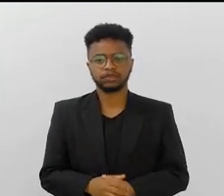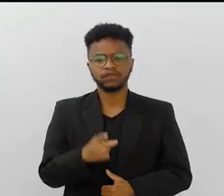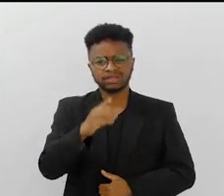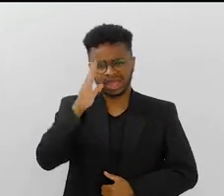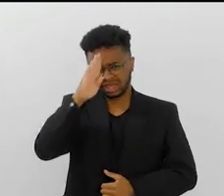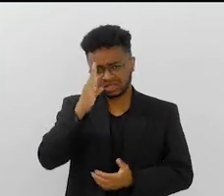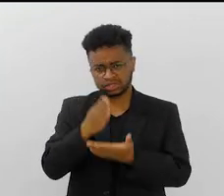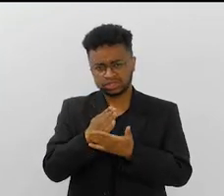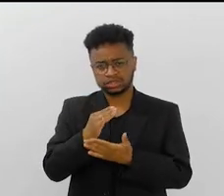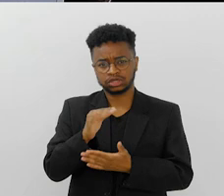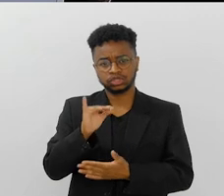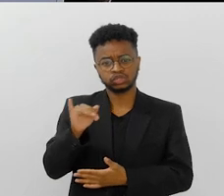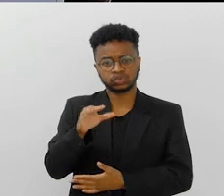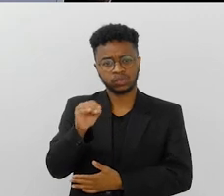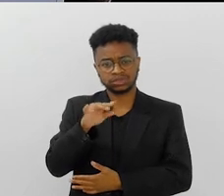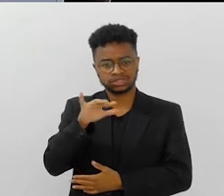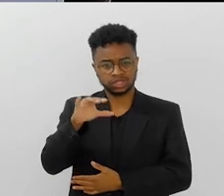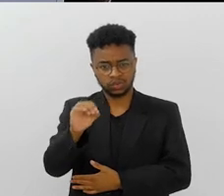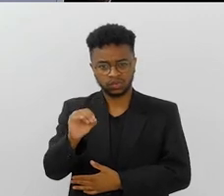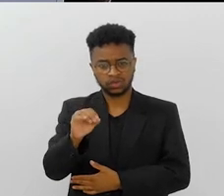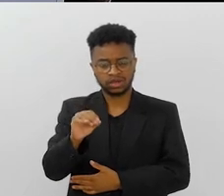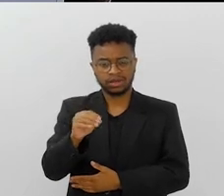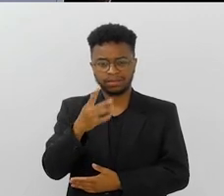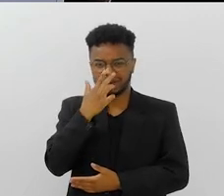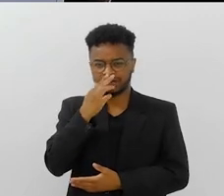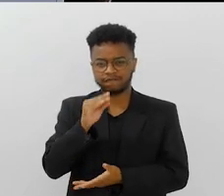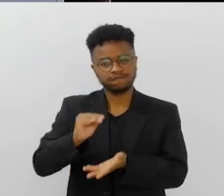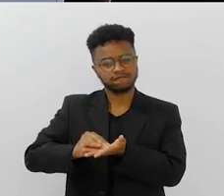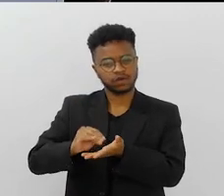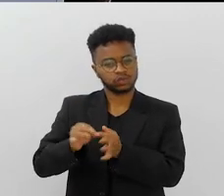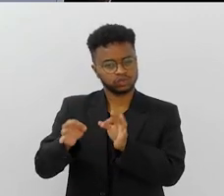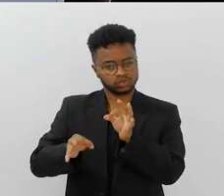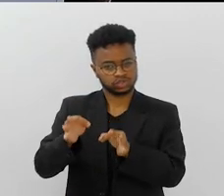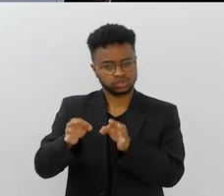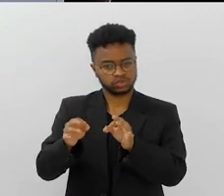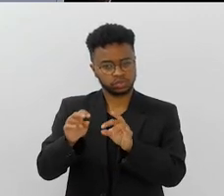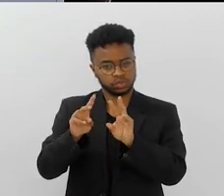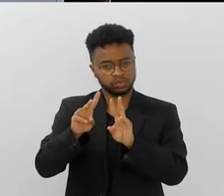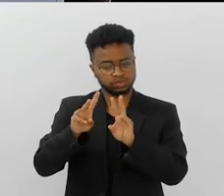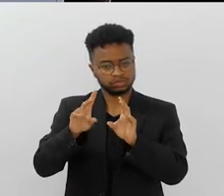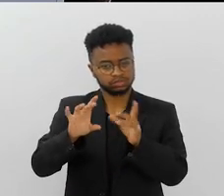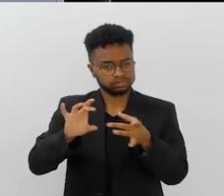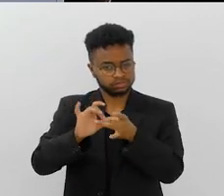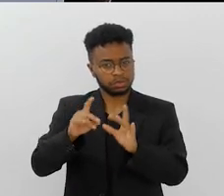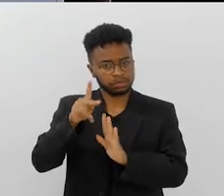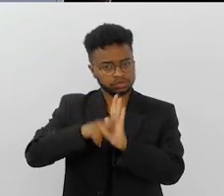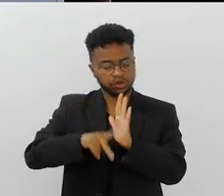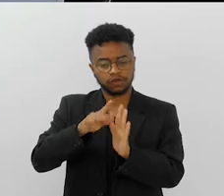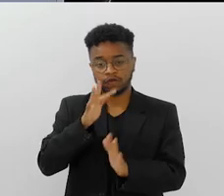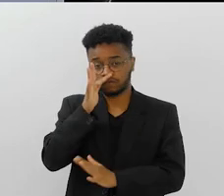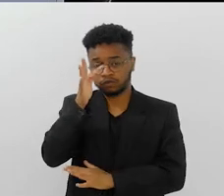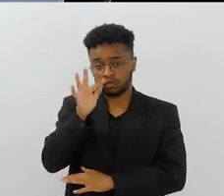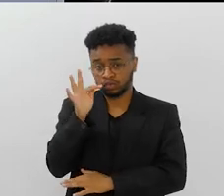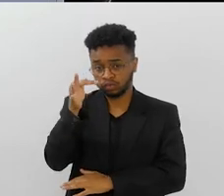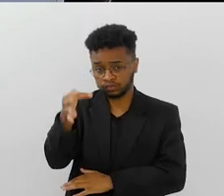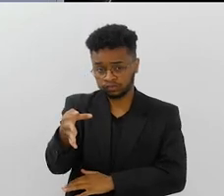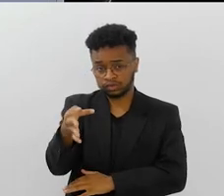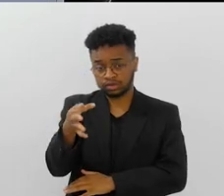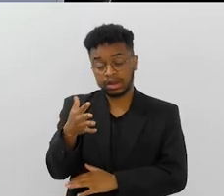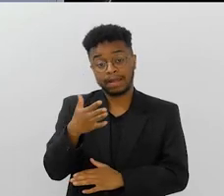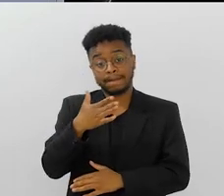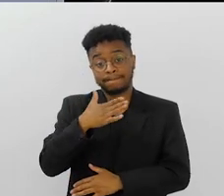O Aidan, você acha que o Joãozinho foi injustiçado no projeto Flor da Manhã? É uma história bem complicada, é uma história que,